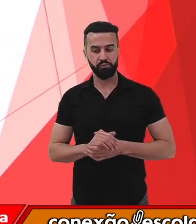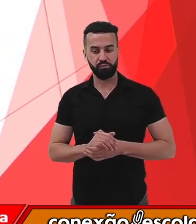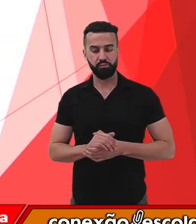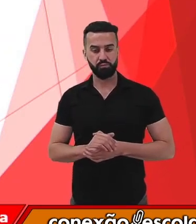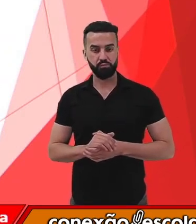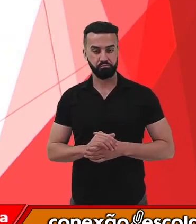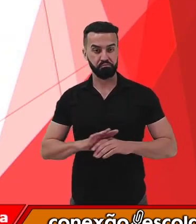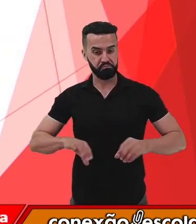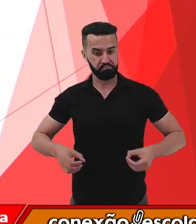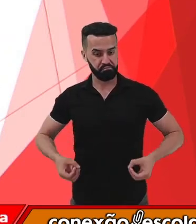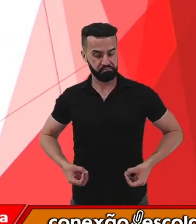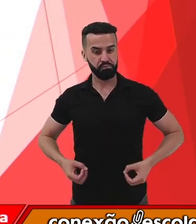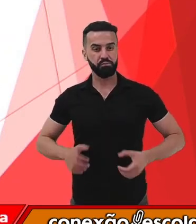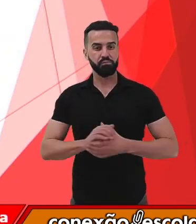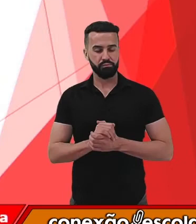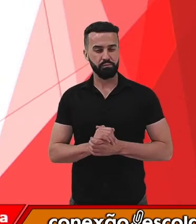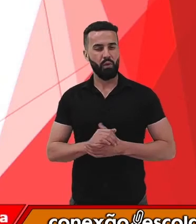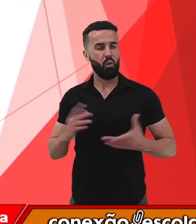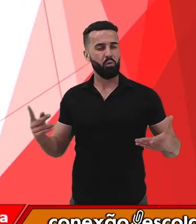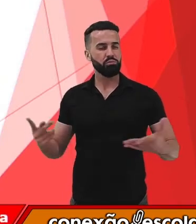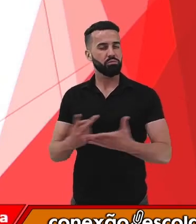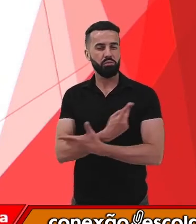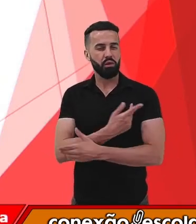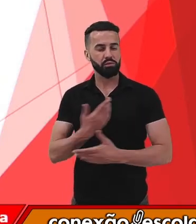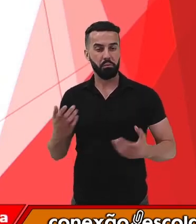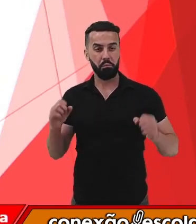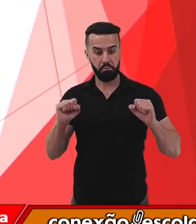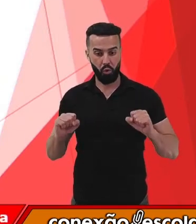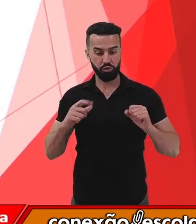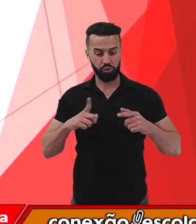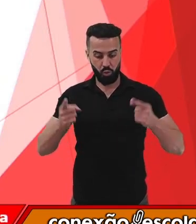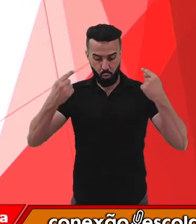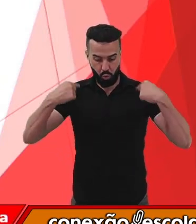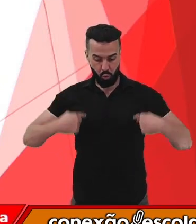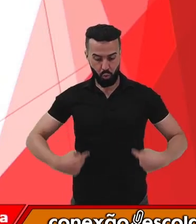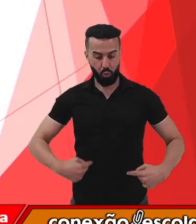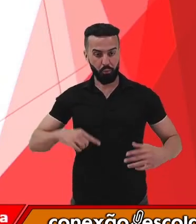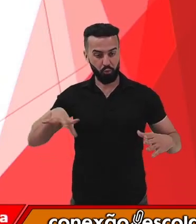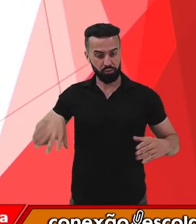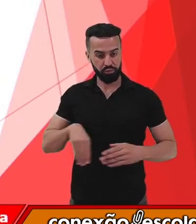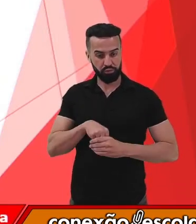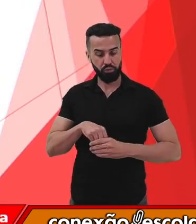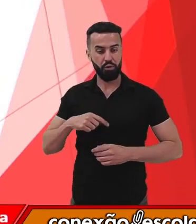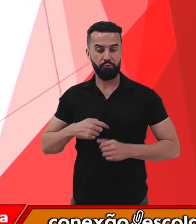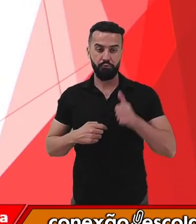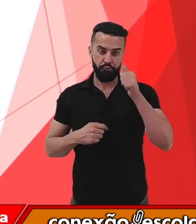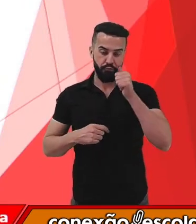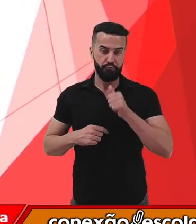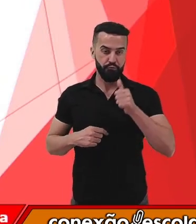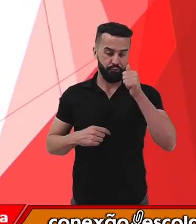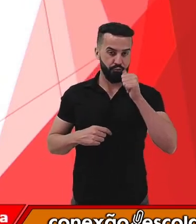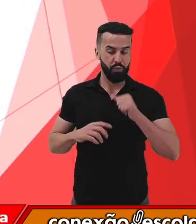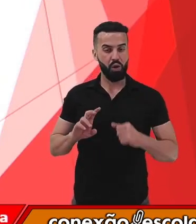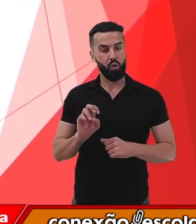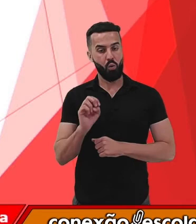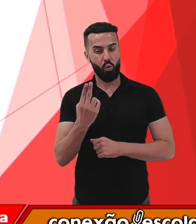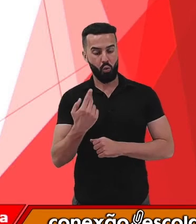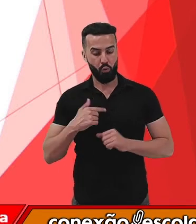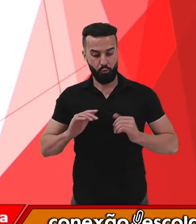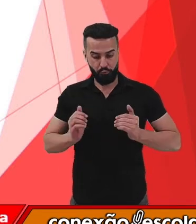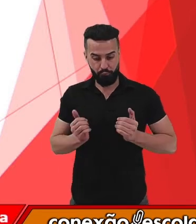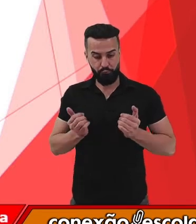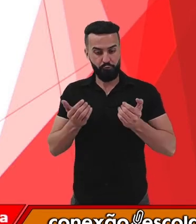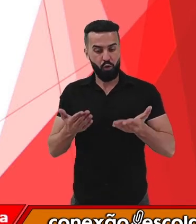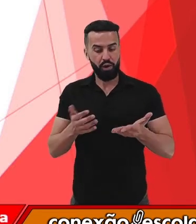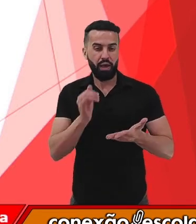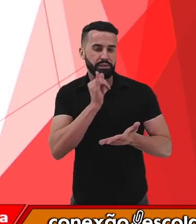encontro entre os gametas, pode acontecer dentro do corpo, geralmente do corpo da fêmea, ou pode ocorrer externamente,